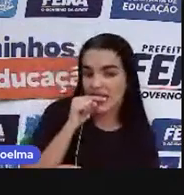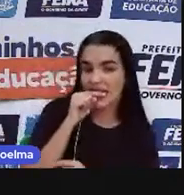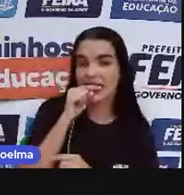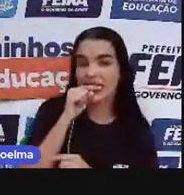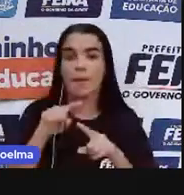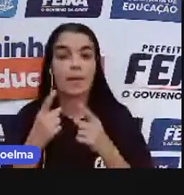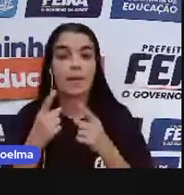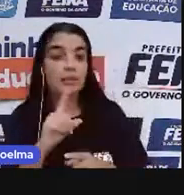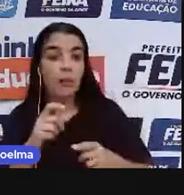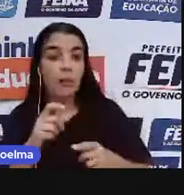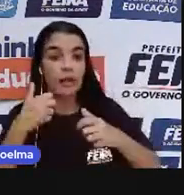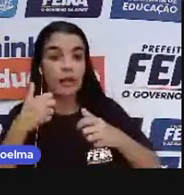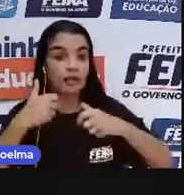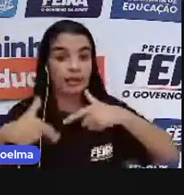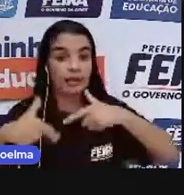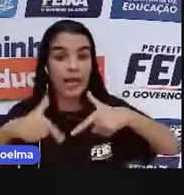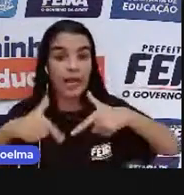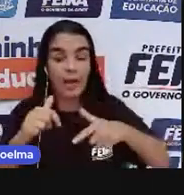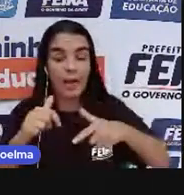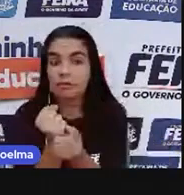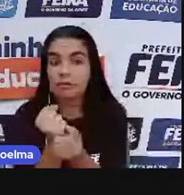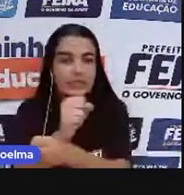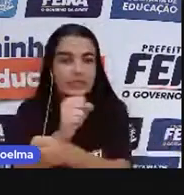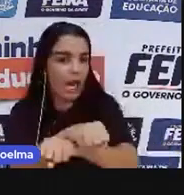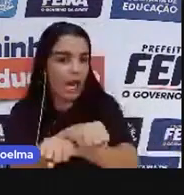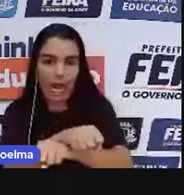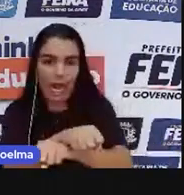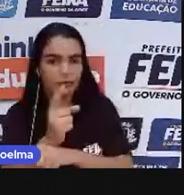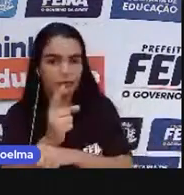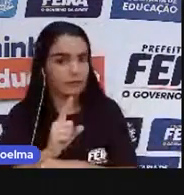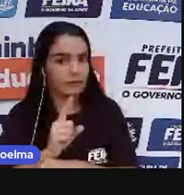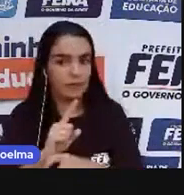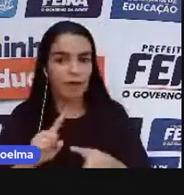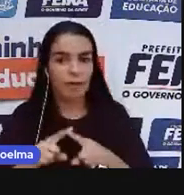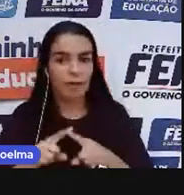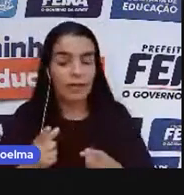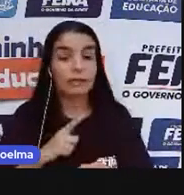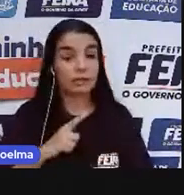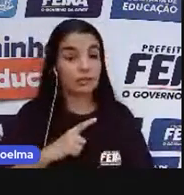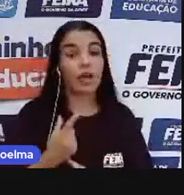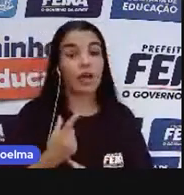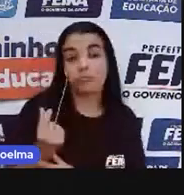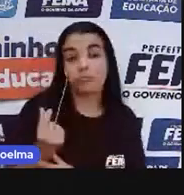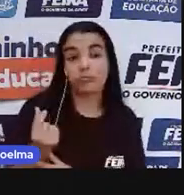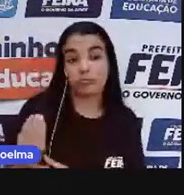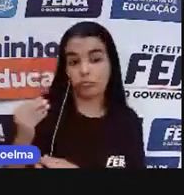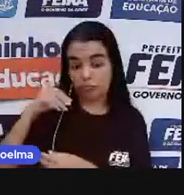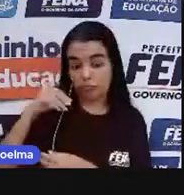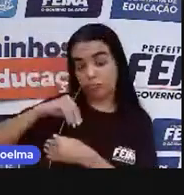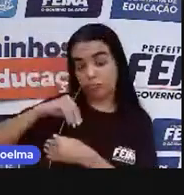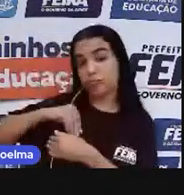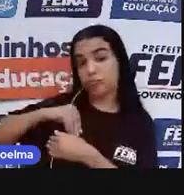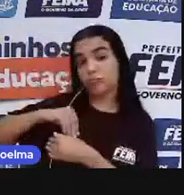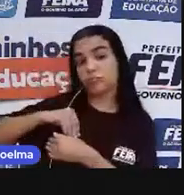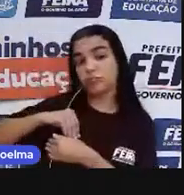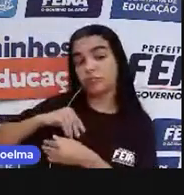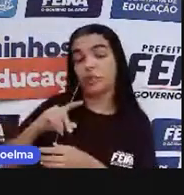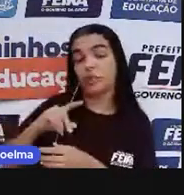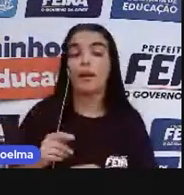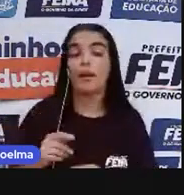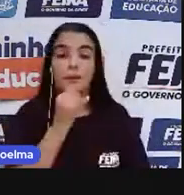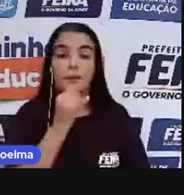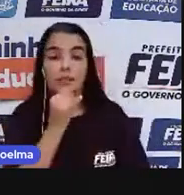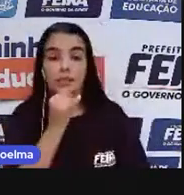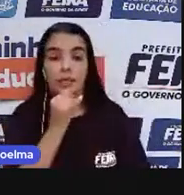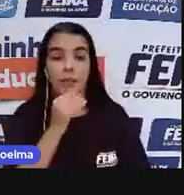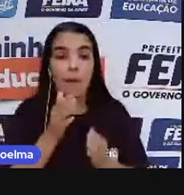escrava, né? Eles, então, recebiam para isso, como, por exemplo,